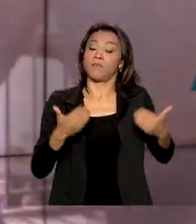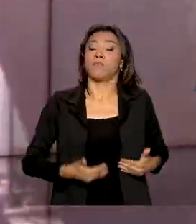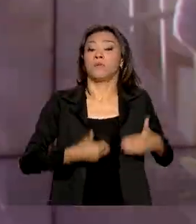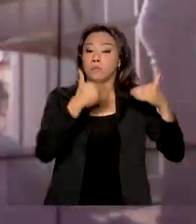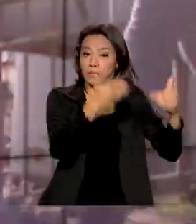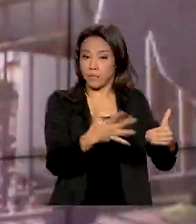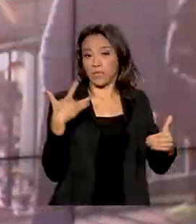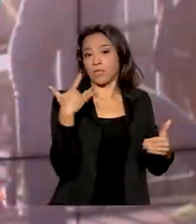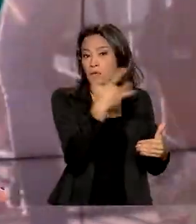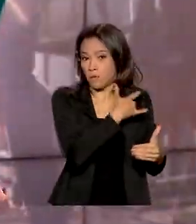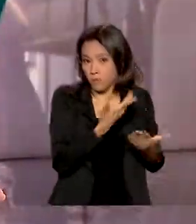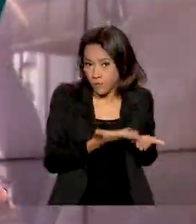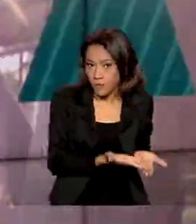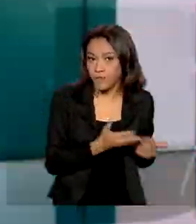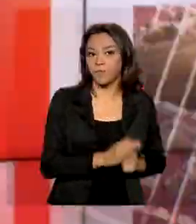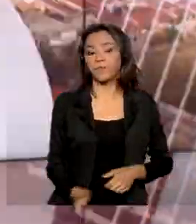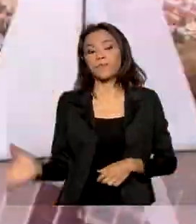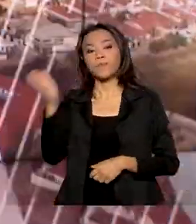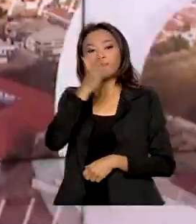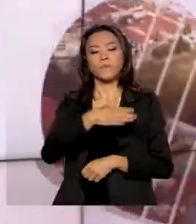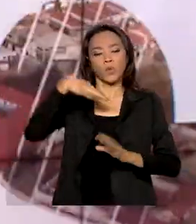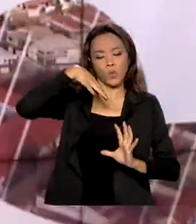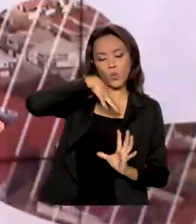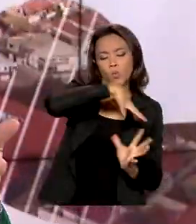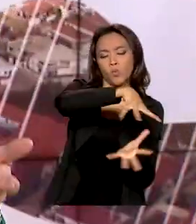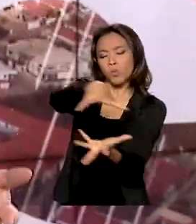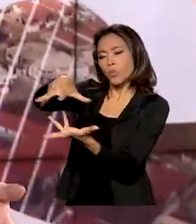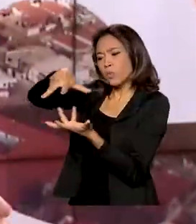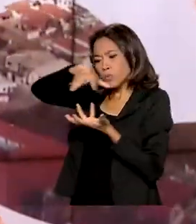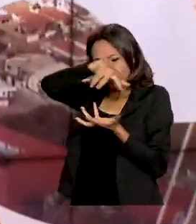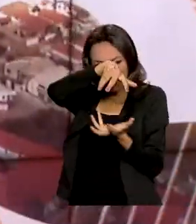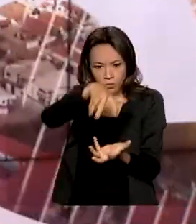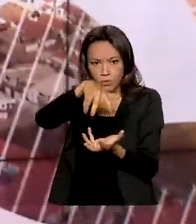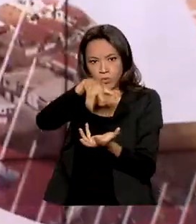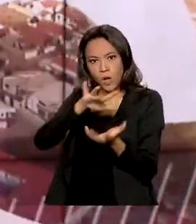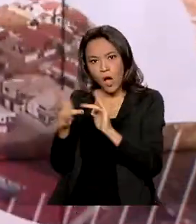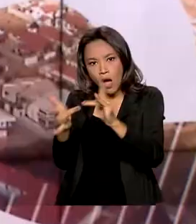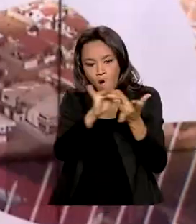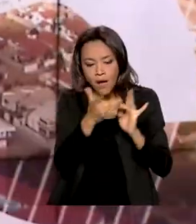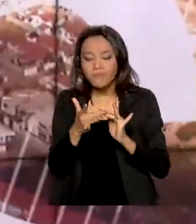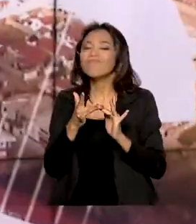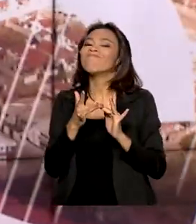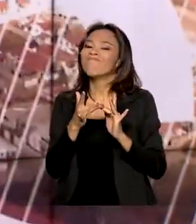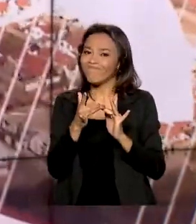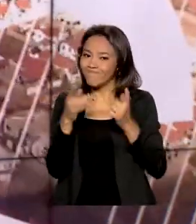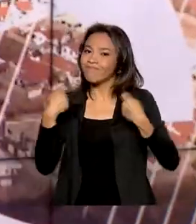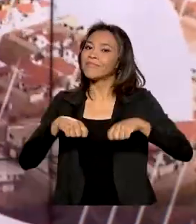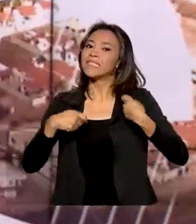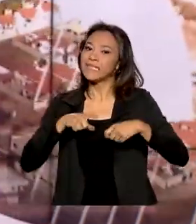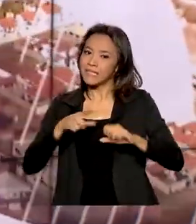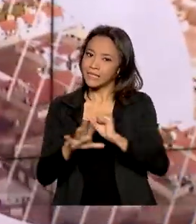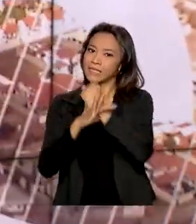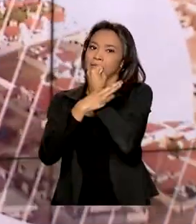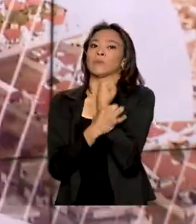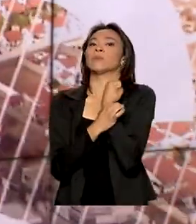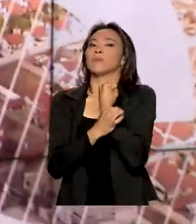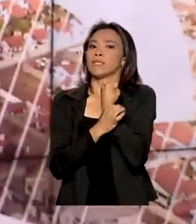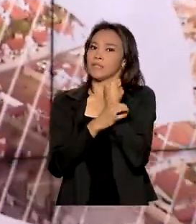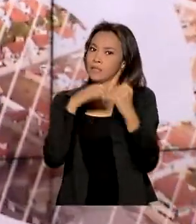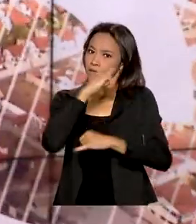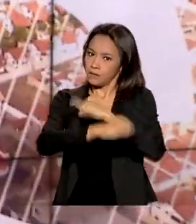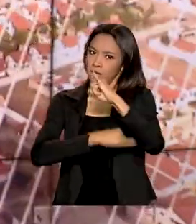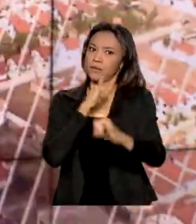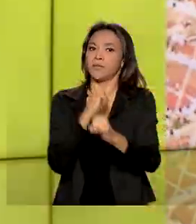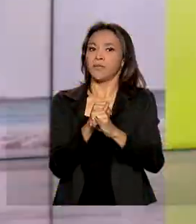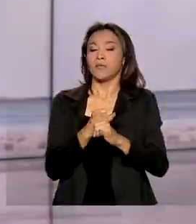Um mundo cada vez mais conectado exige também maior segurança no ambiente virtual. Para garantir essa proteção,